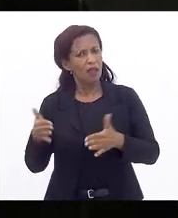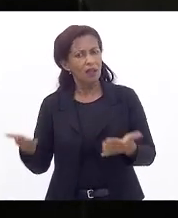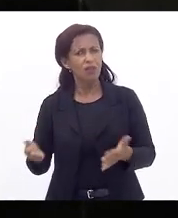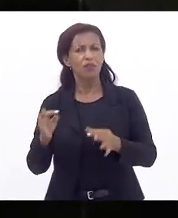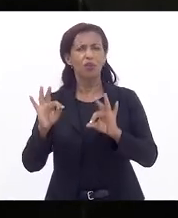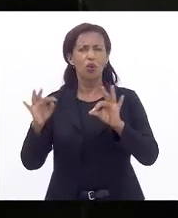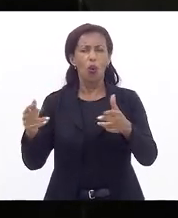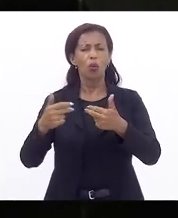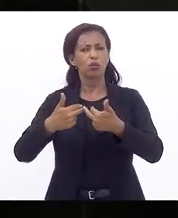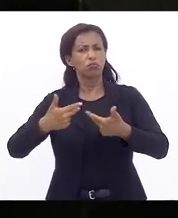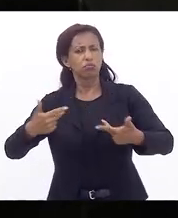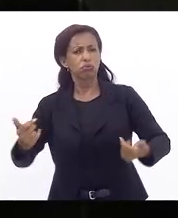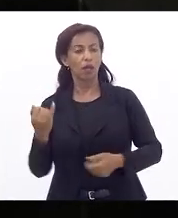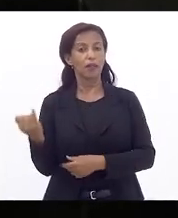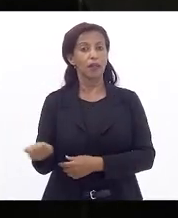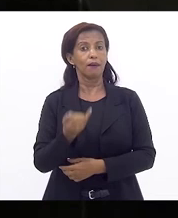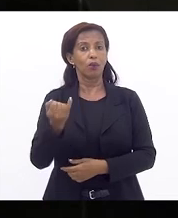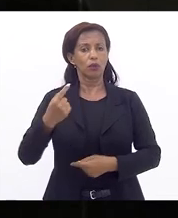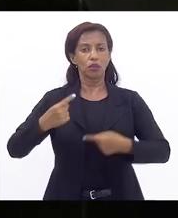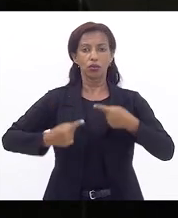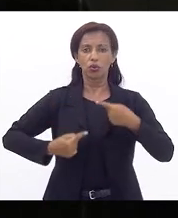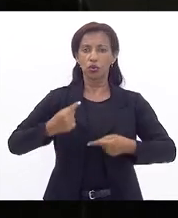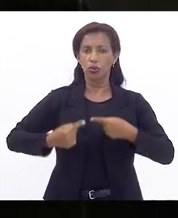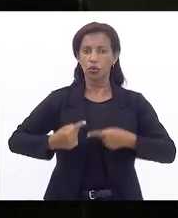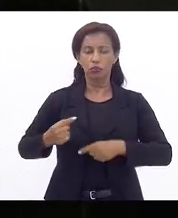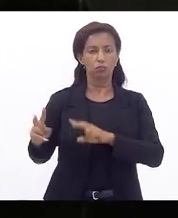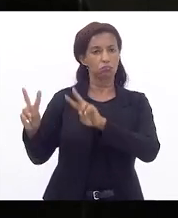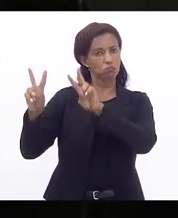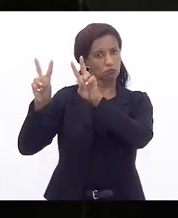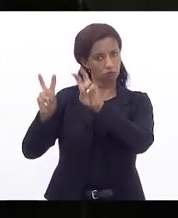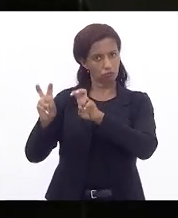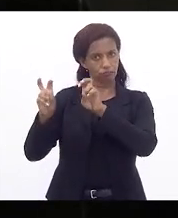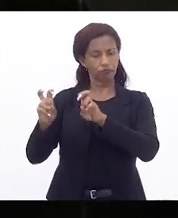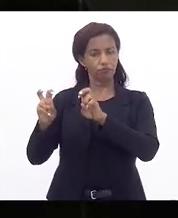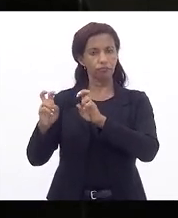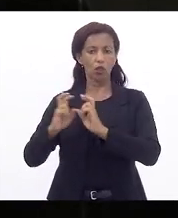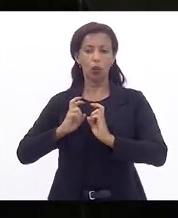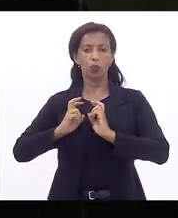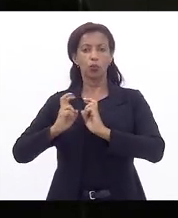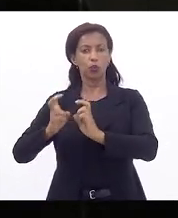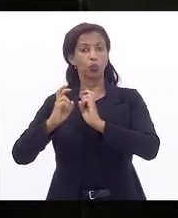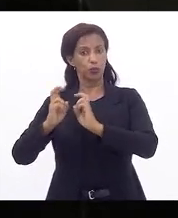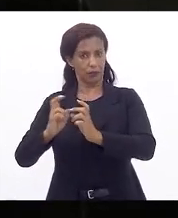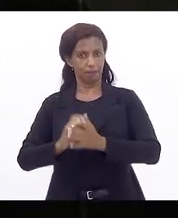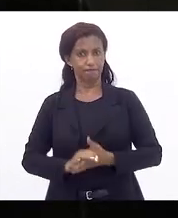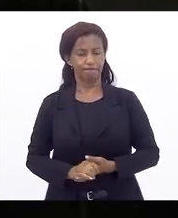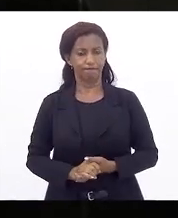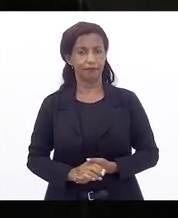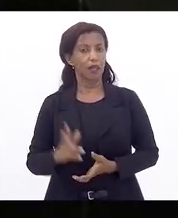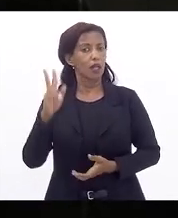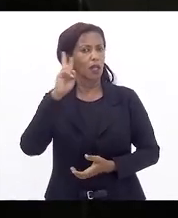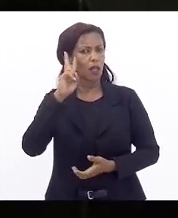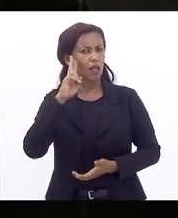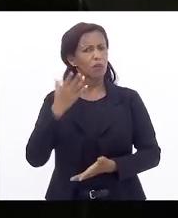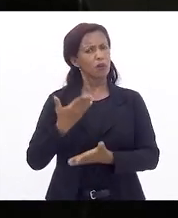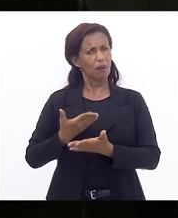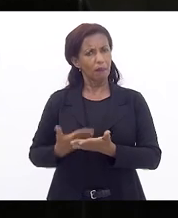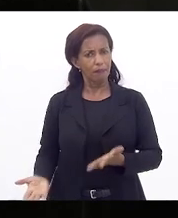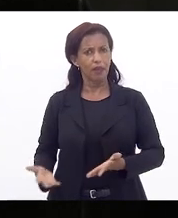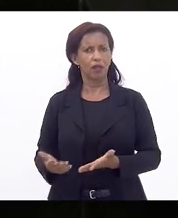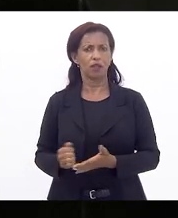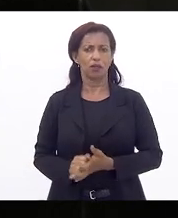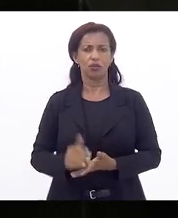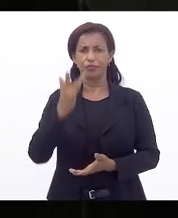aspectos importantes da discussão sobre o transporte ferroviário no Rio de Janeiro. Lembro que há uma perda sensível de